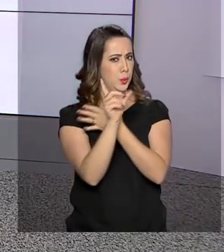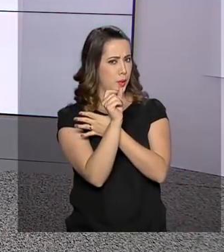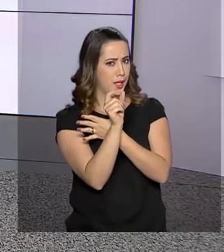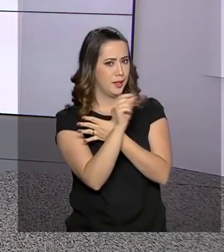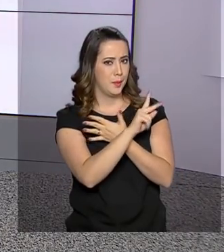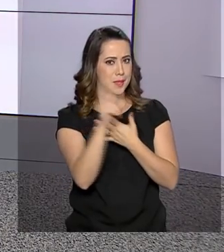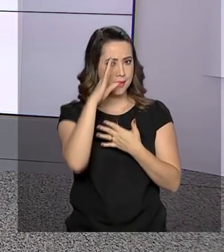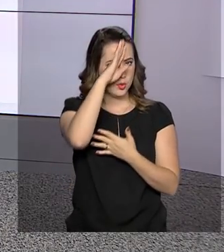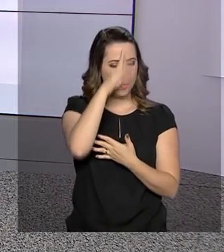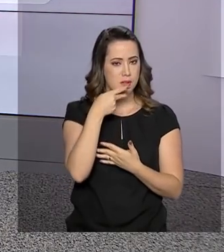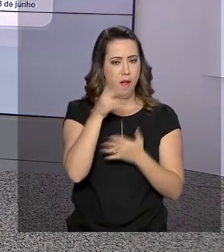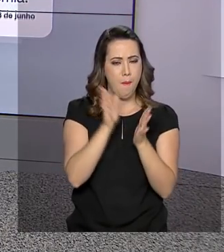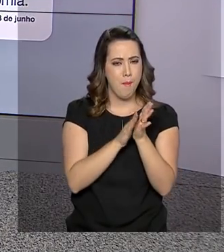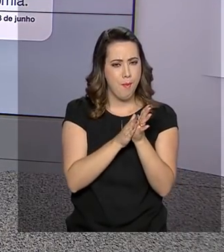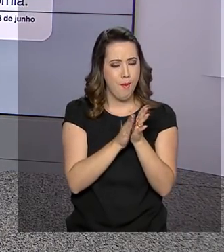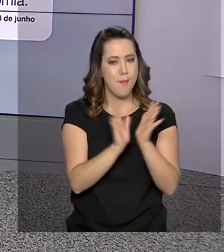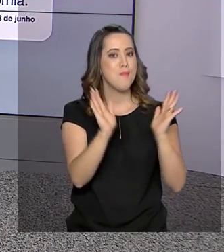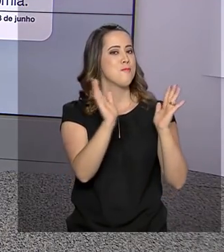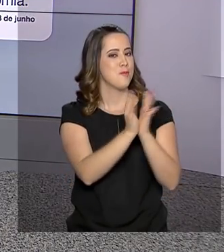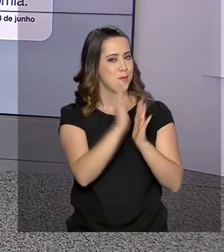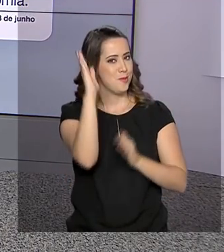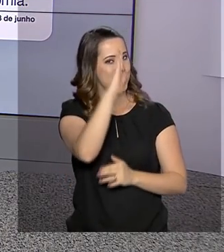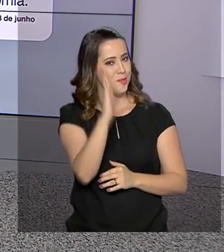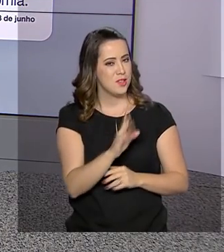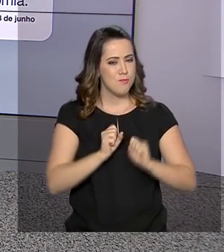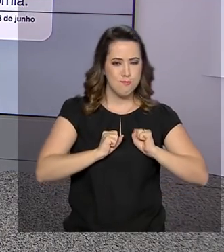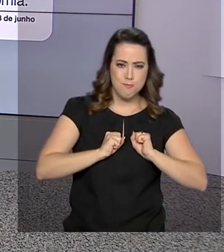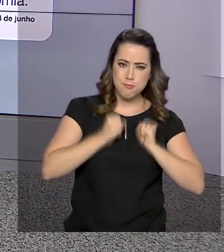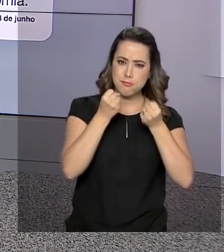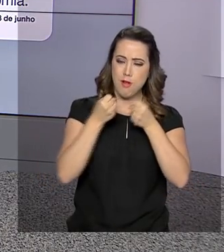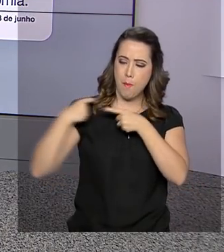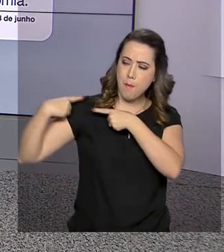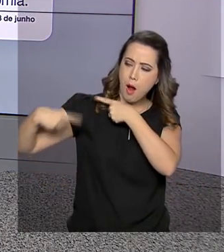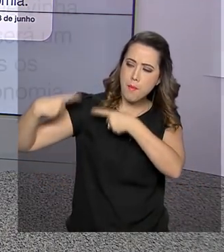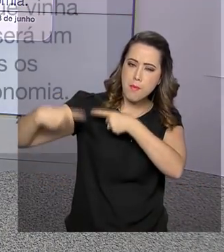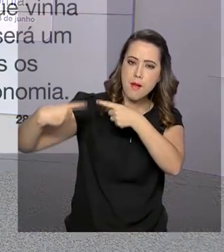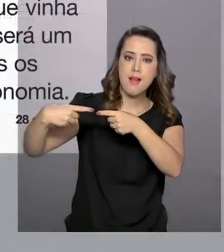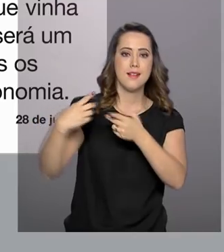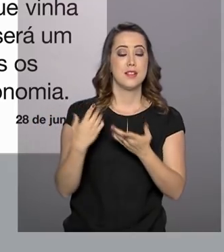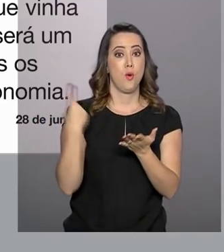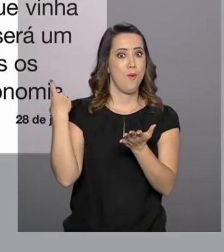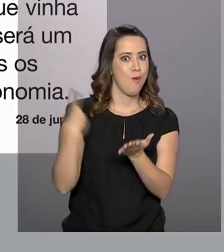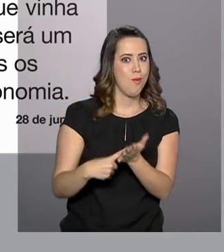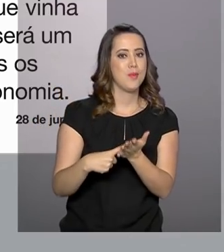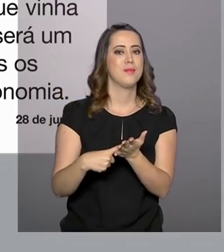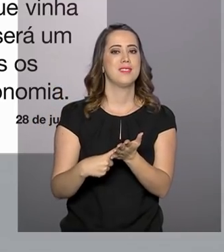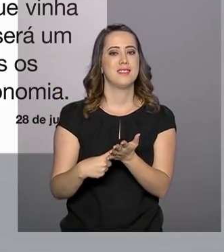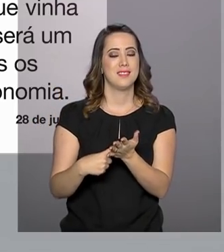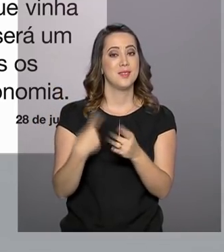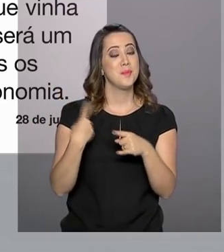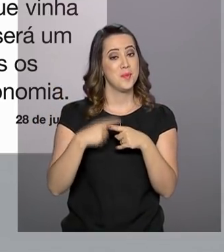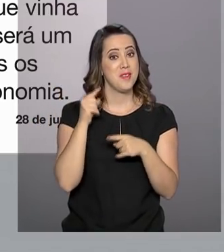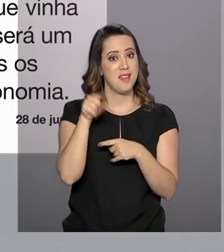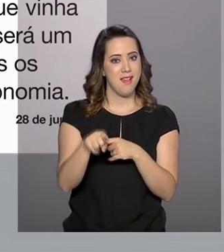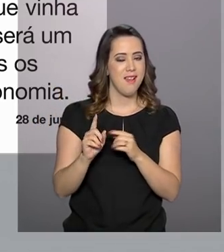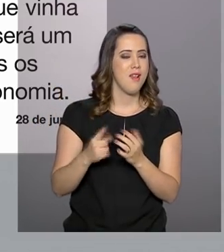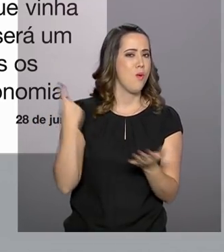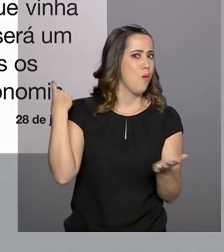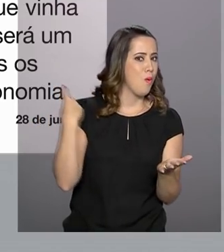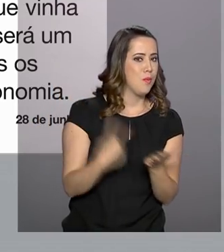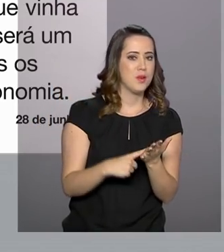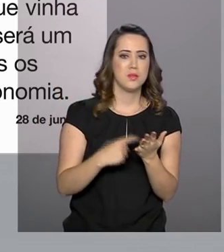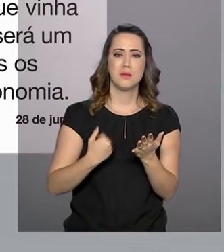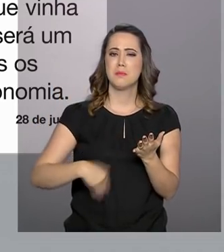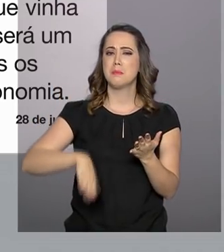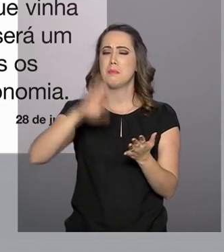Bolsonaro parabenizou a delegação brasileira pelos esforços na negociação do acordo. Segundo ele, esse será um dos acordos